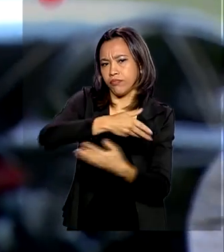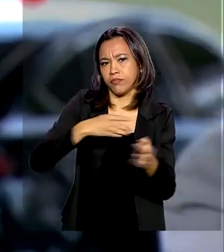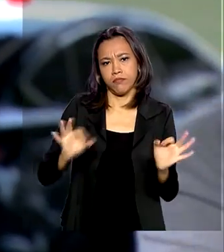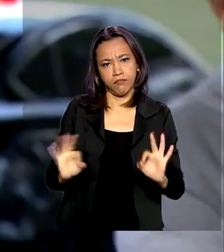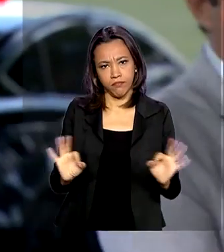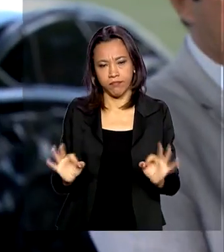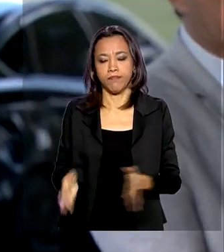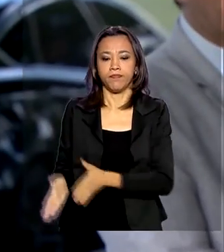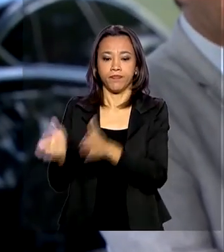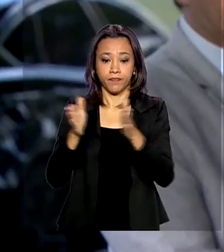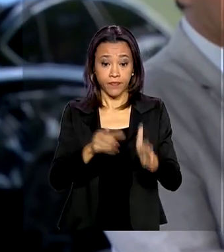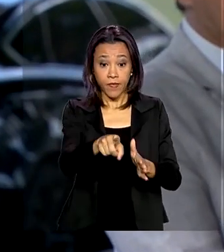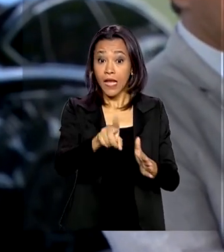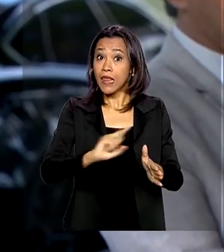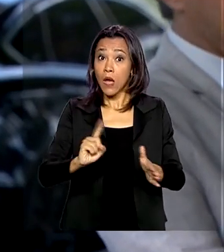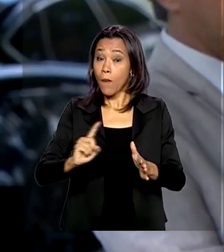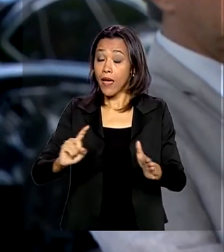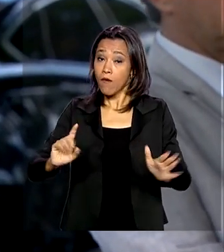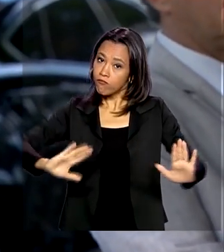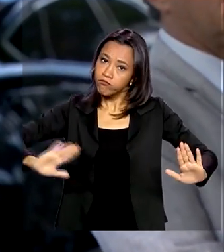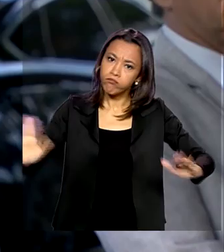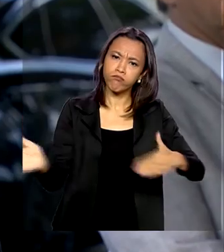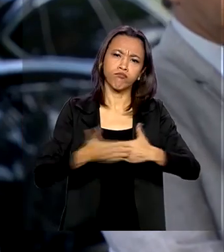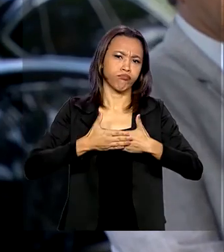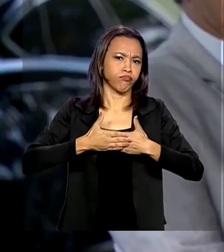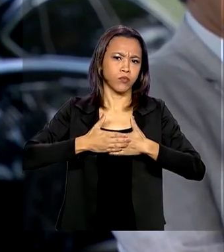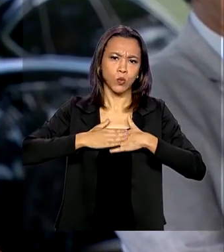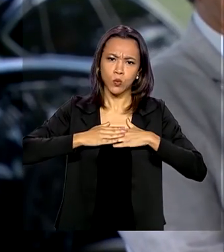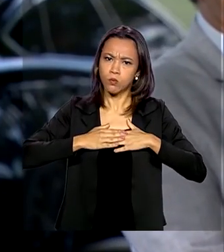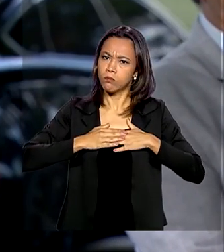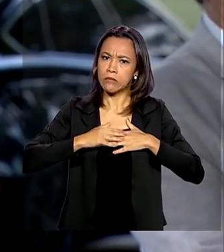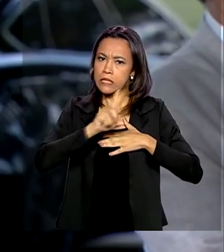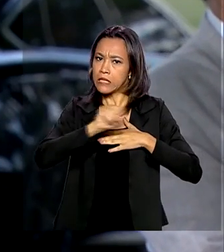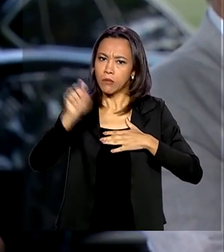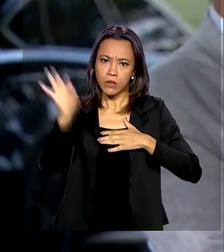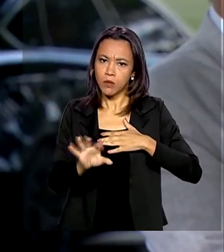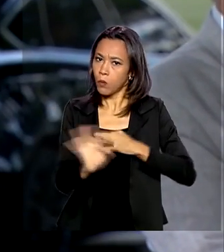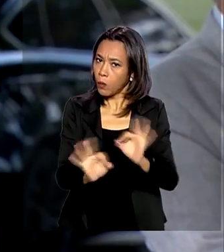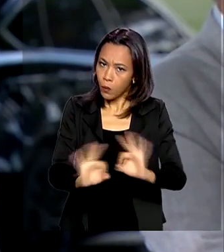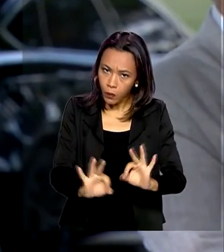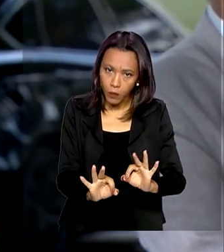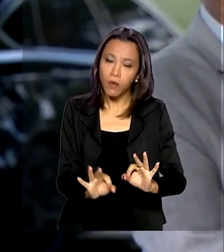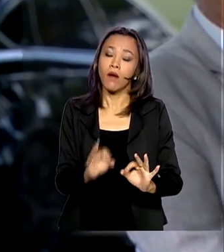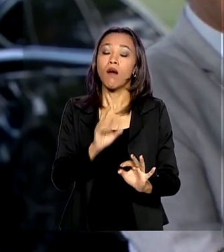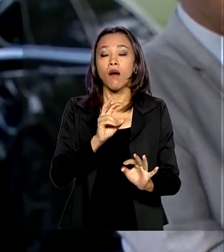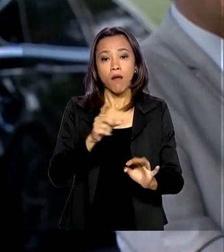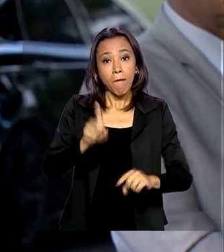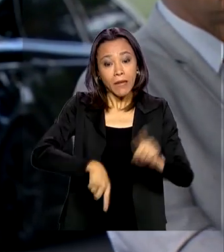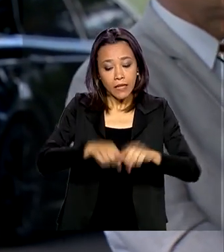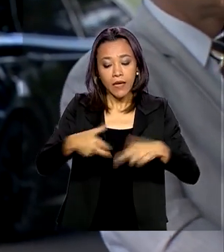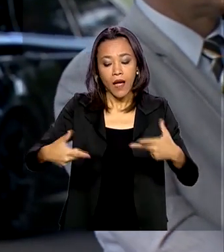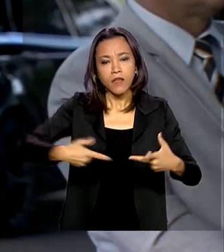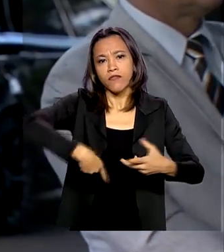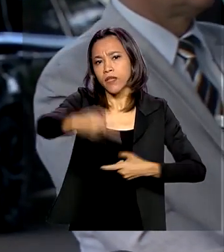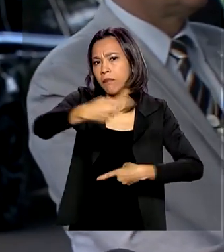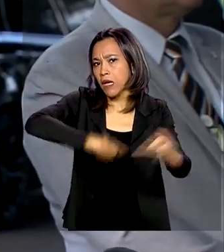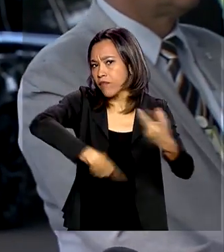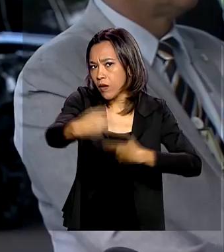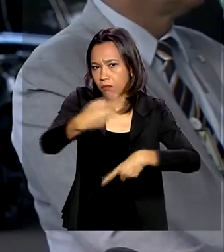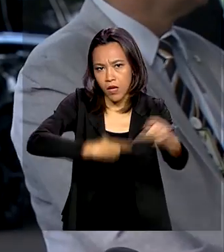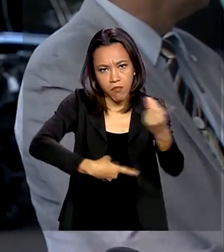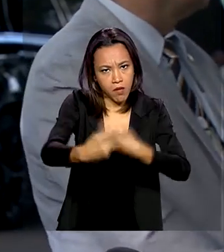Não é um fechamento total. O tráfico de mercadorias vai continuar acontecendo.